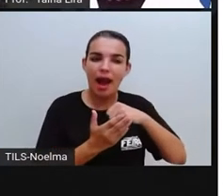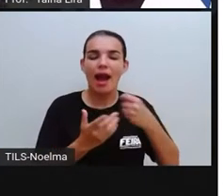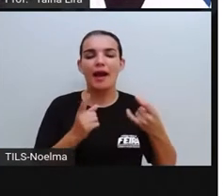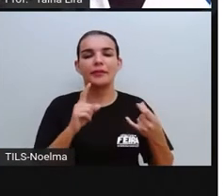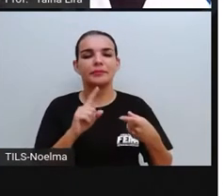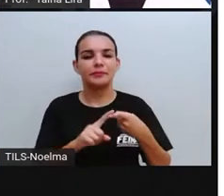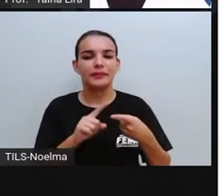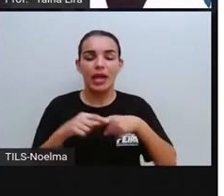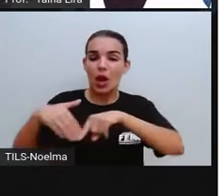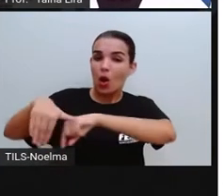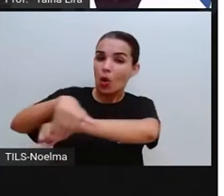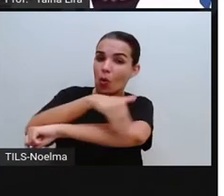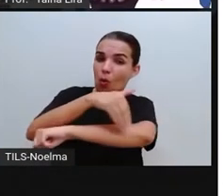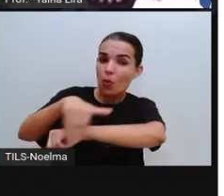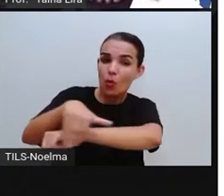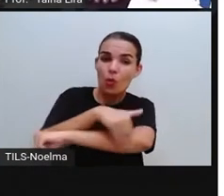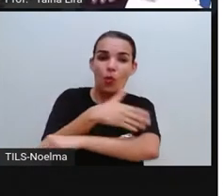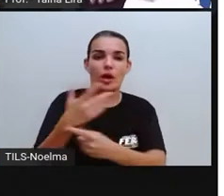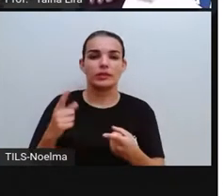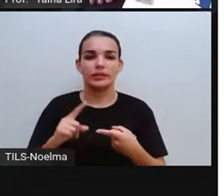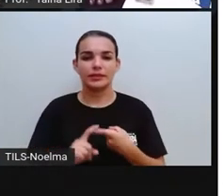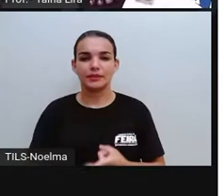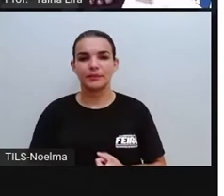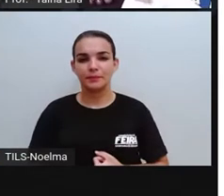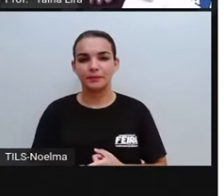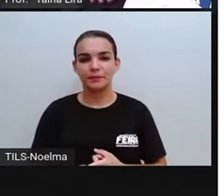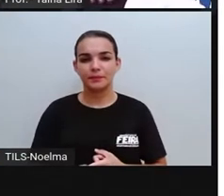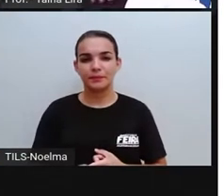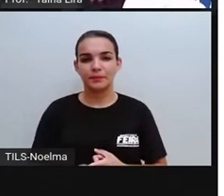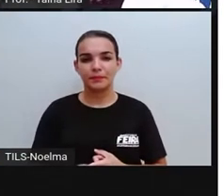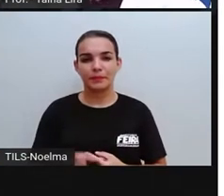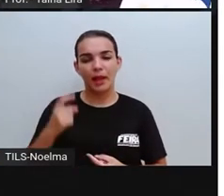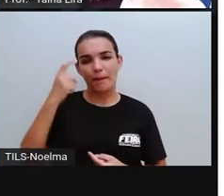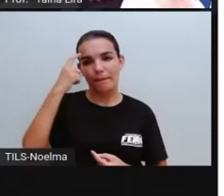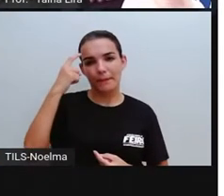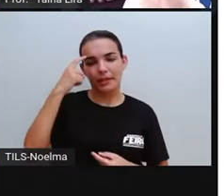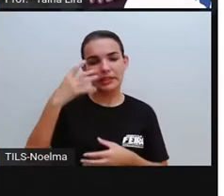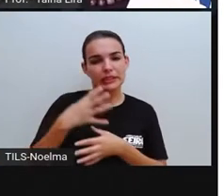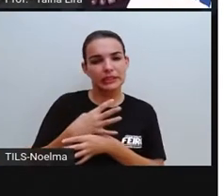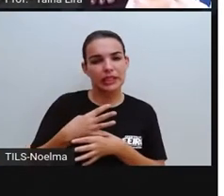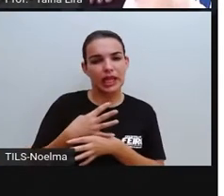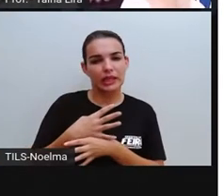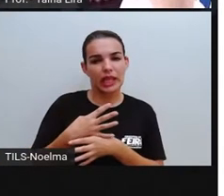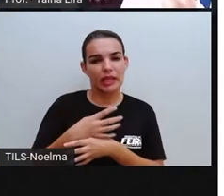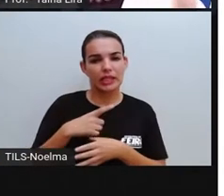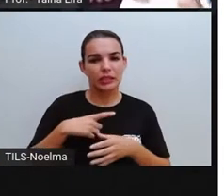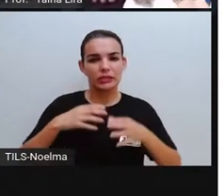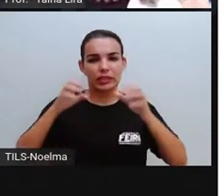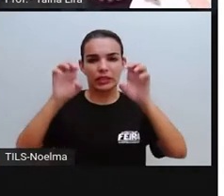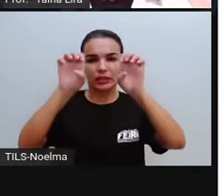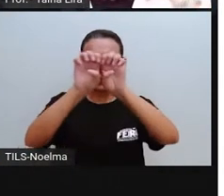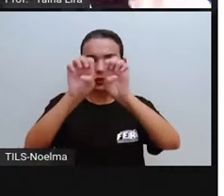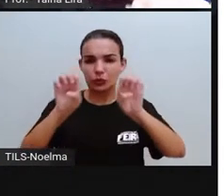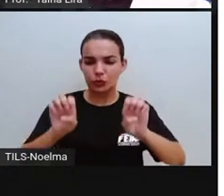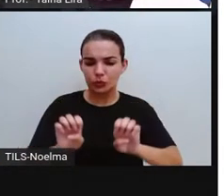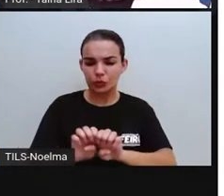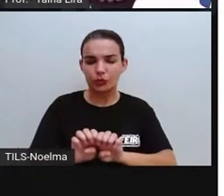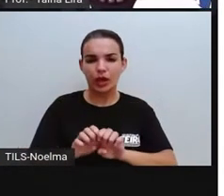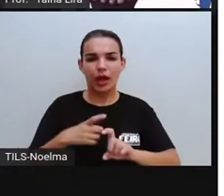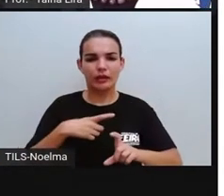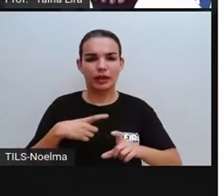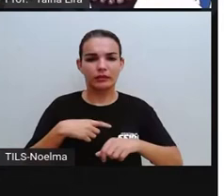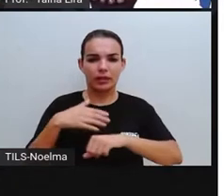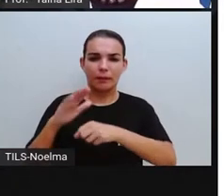verdade? Com ruas, certo? Então, a gente pensa em uma cidade, né? Estruturada aí com bairros, com